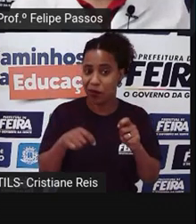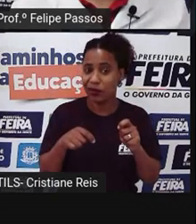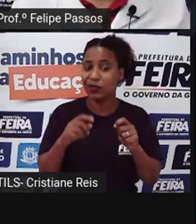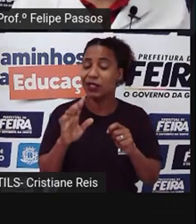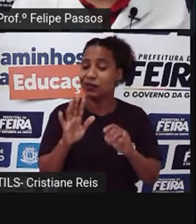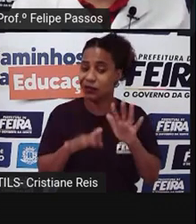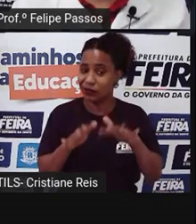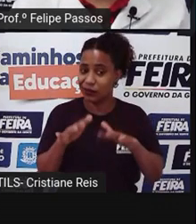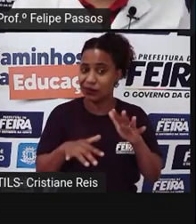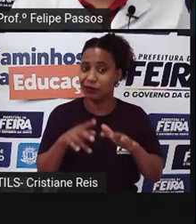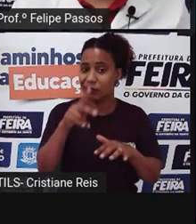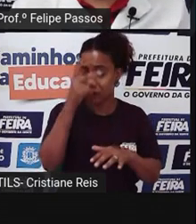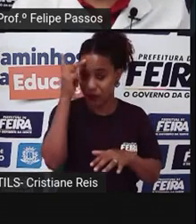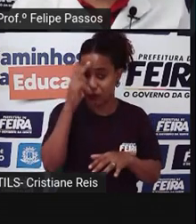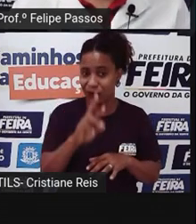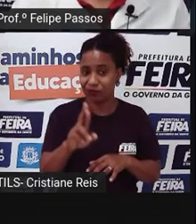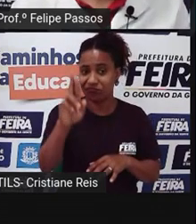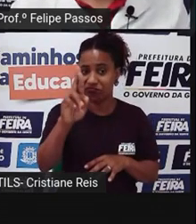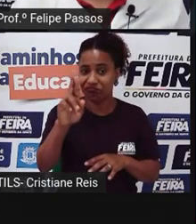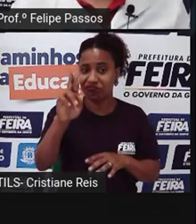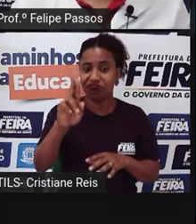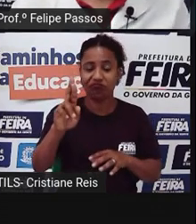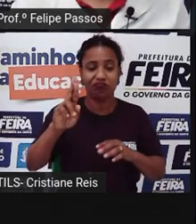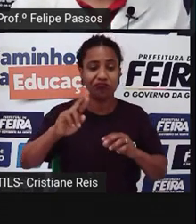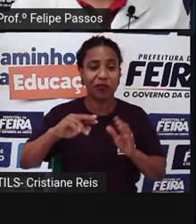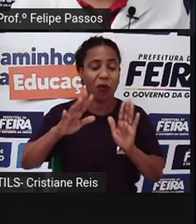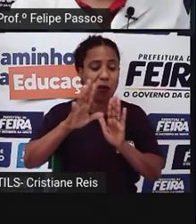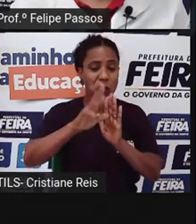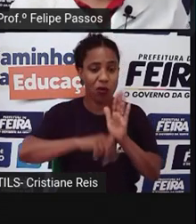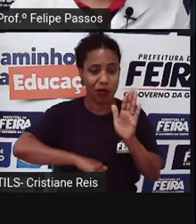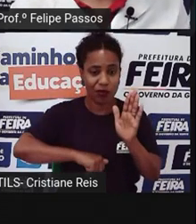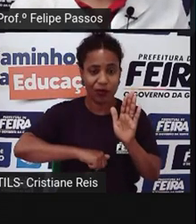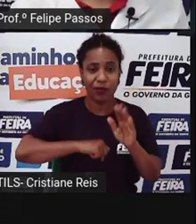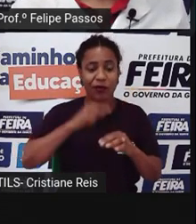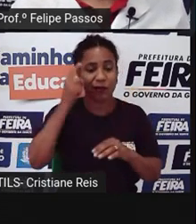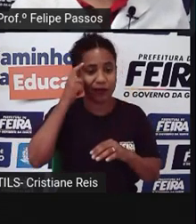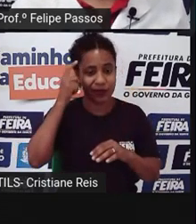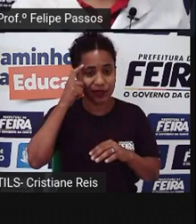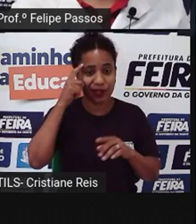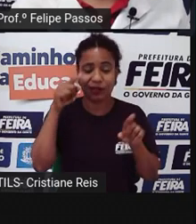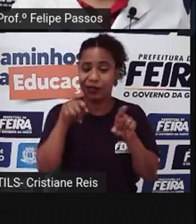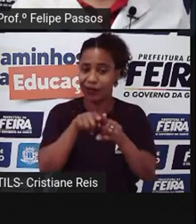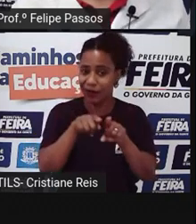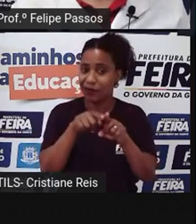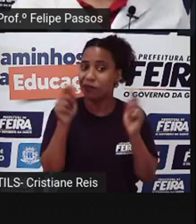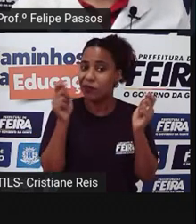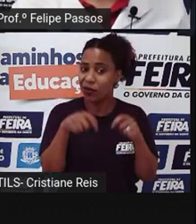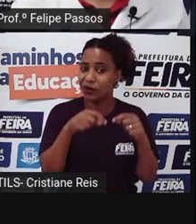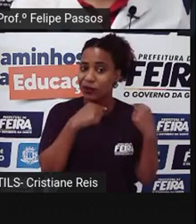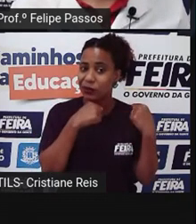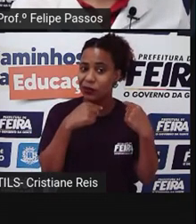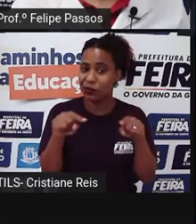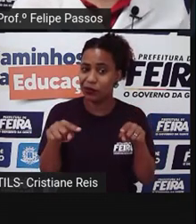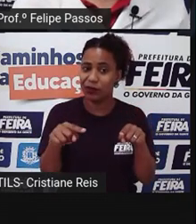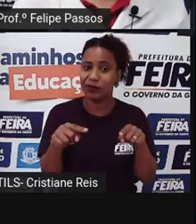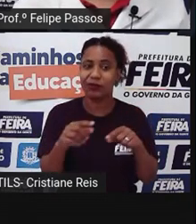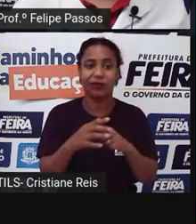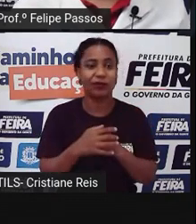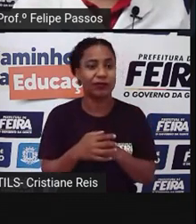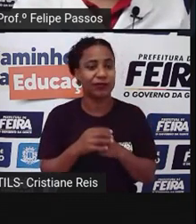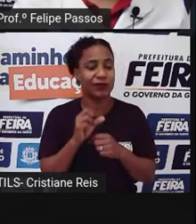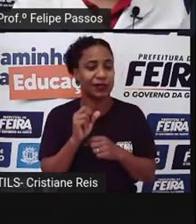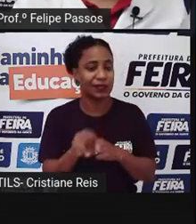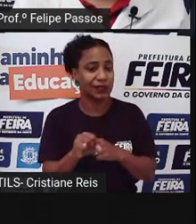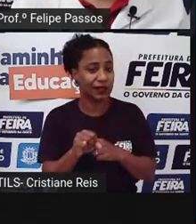ou, às vezes, por achar que é um mundo virtual, você pode estar cometendo um crime cibernético. Se você ameaça, se